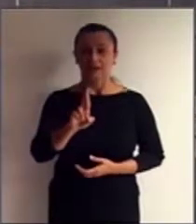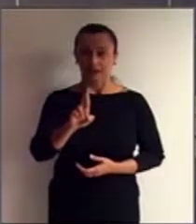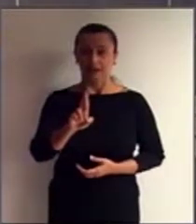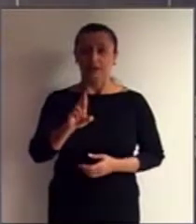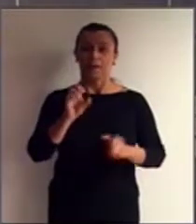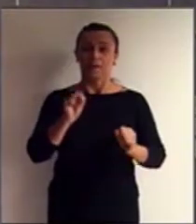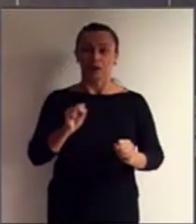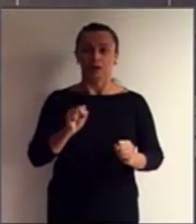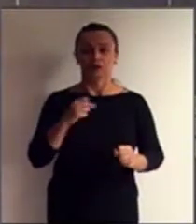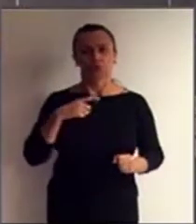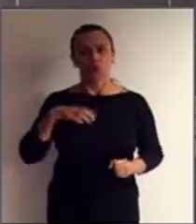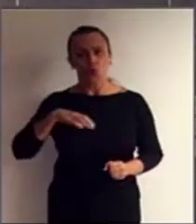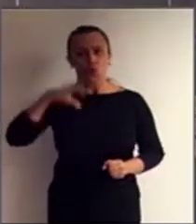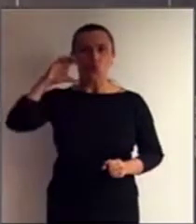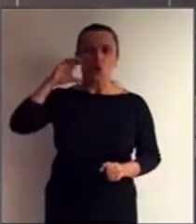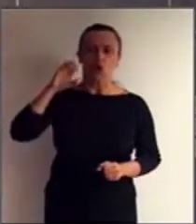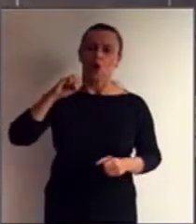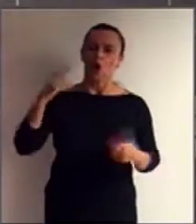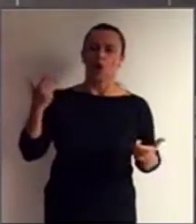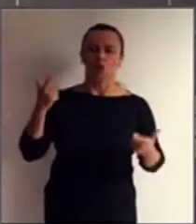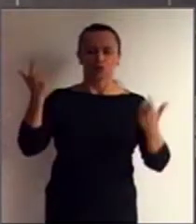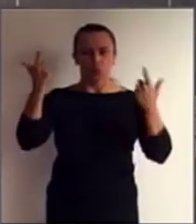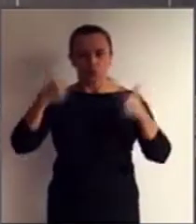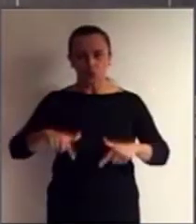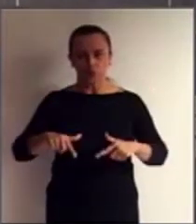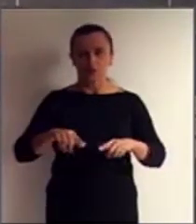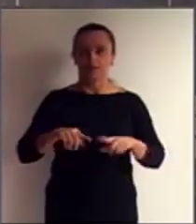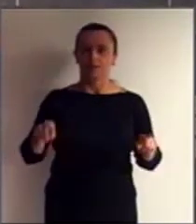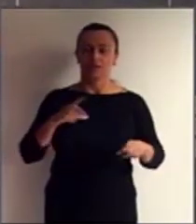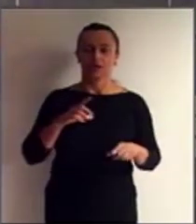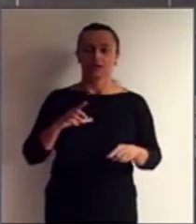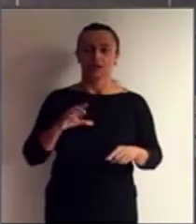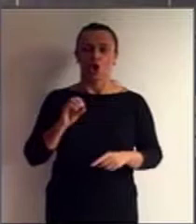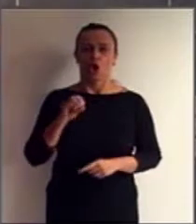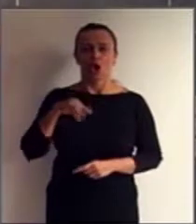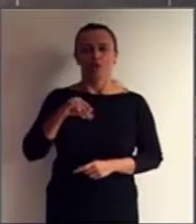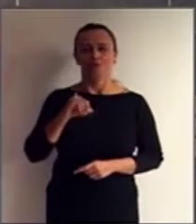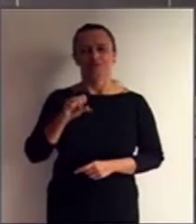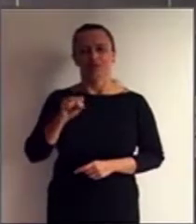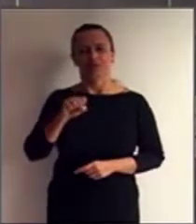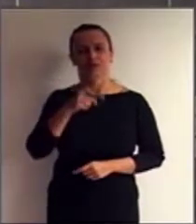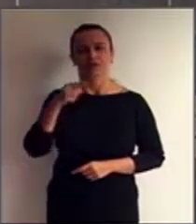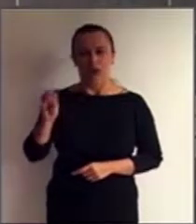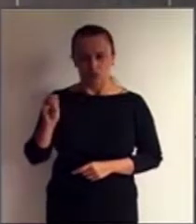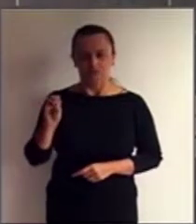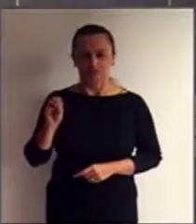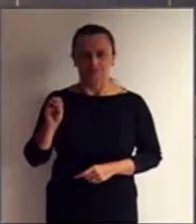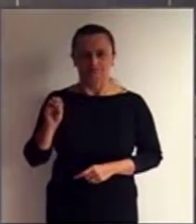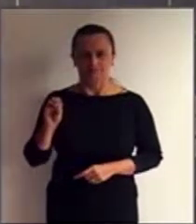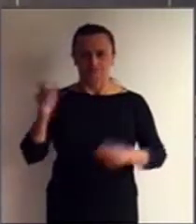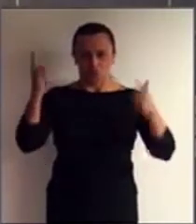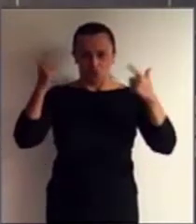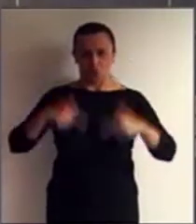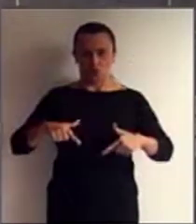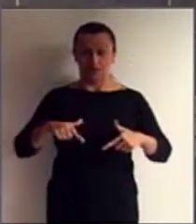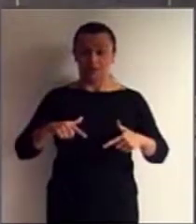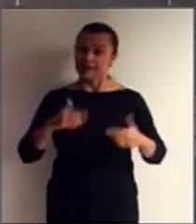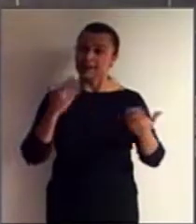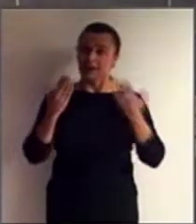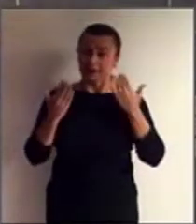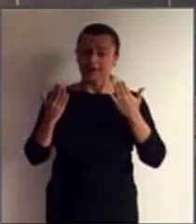emissão, mas neste caso, neste exemplo, esta omissão poderia ser considerada uma barreira